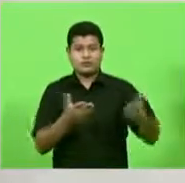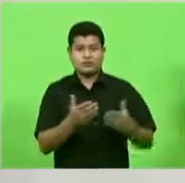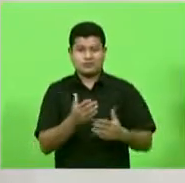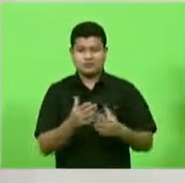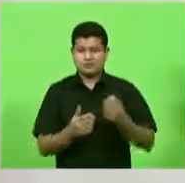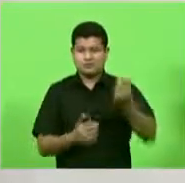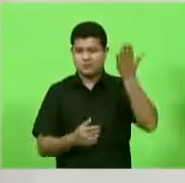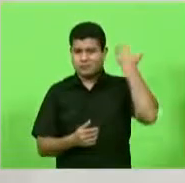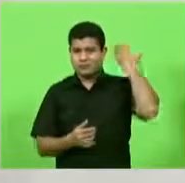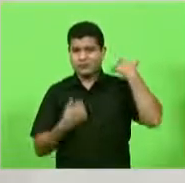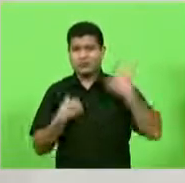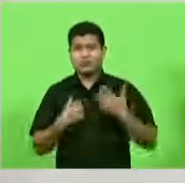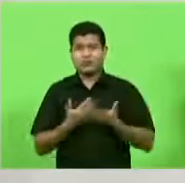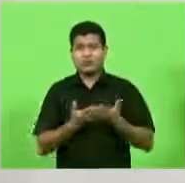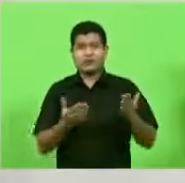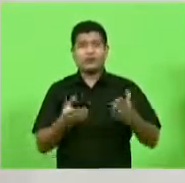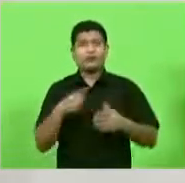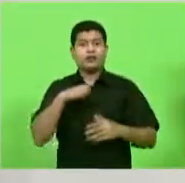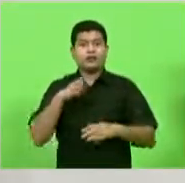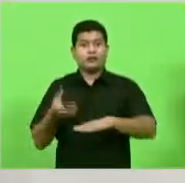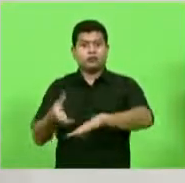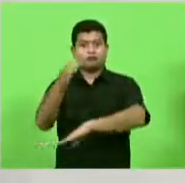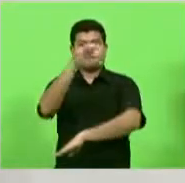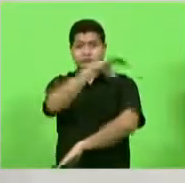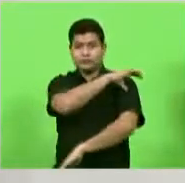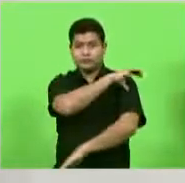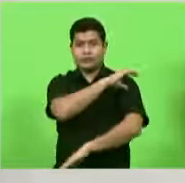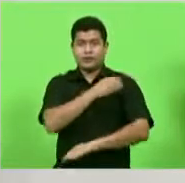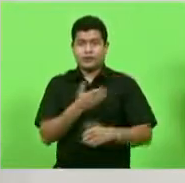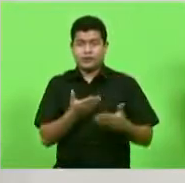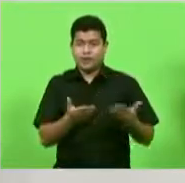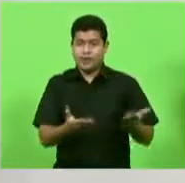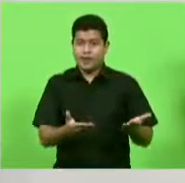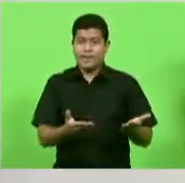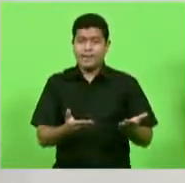antigo, que, se Deus quiser, daqui uns dias terão elevado acima dele ali,